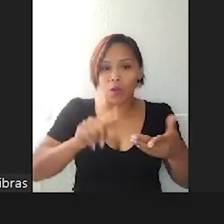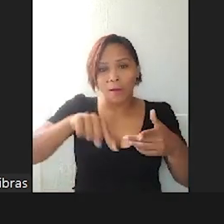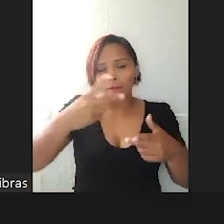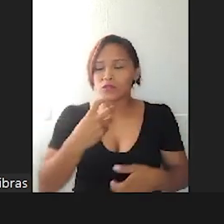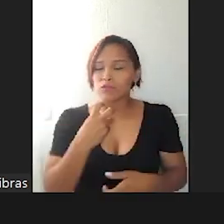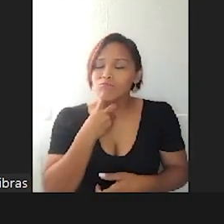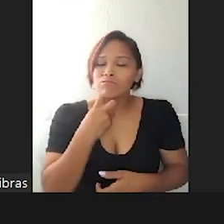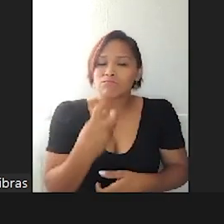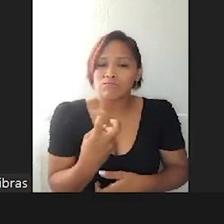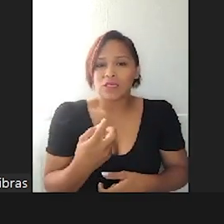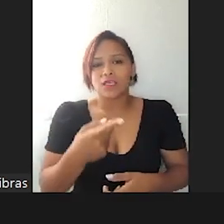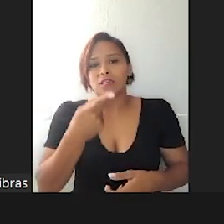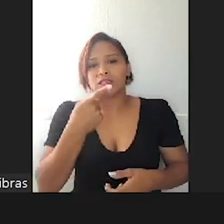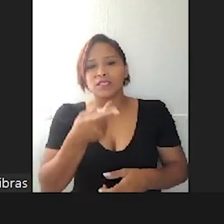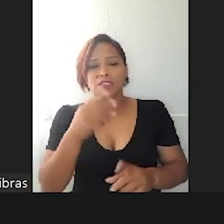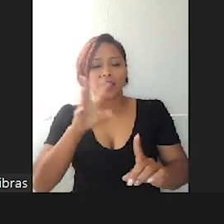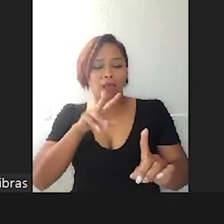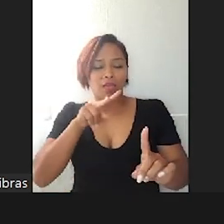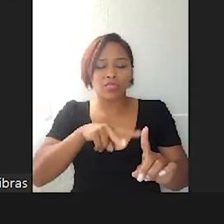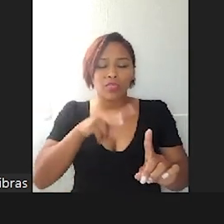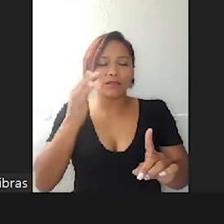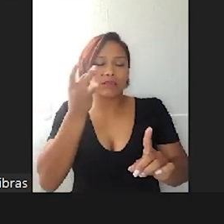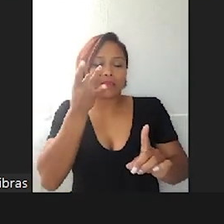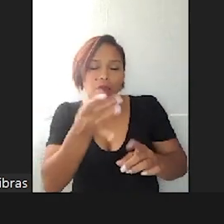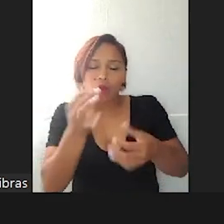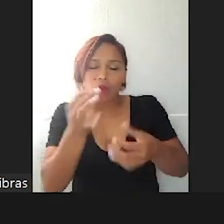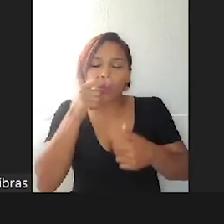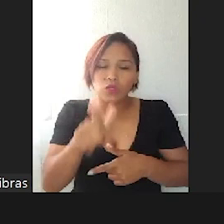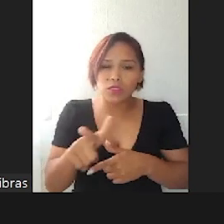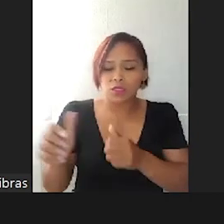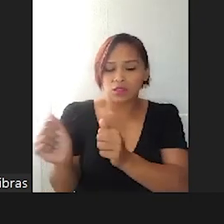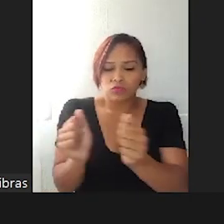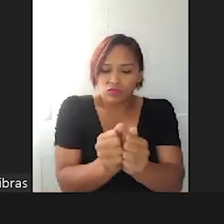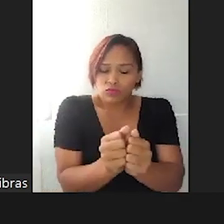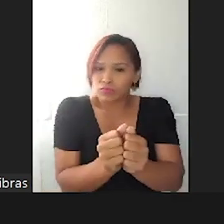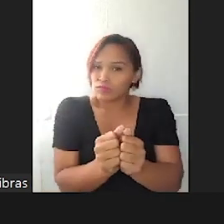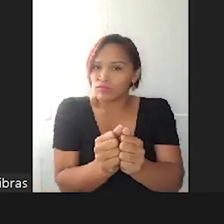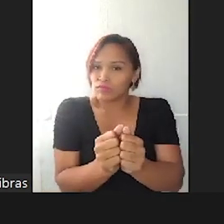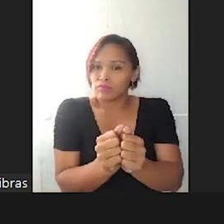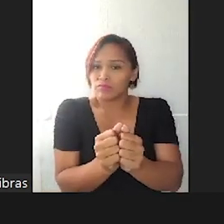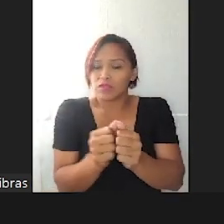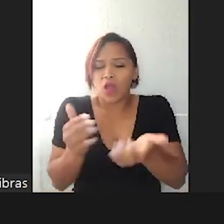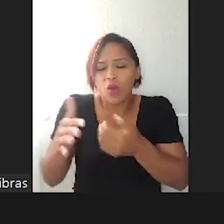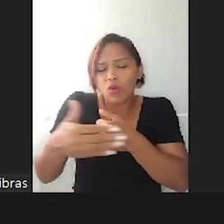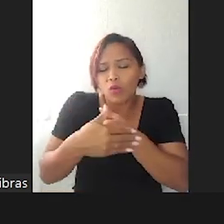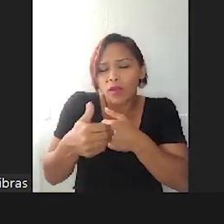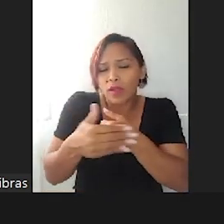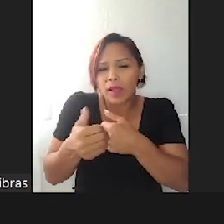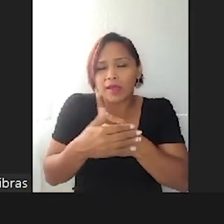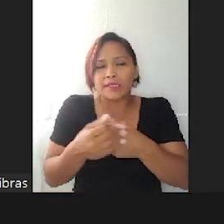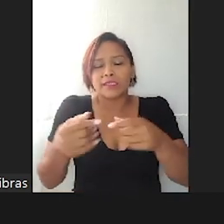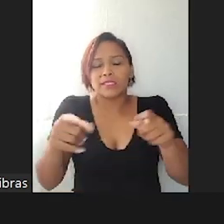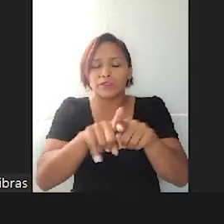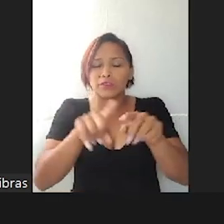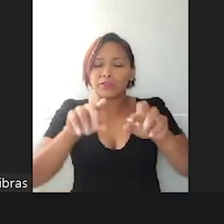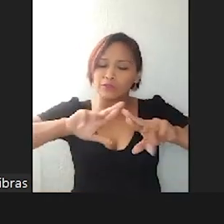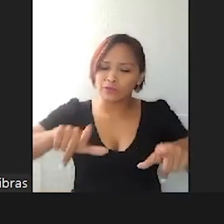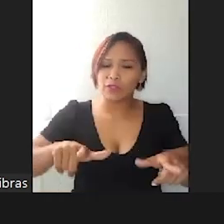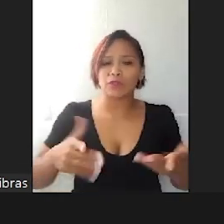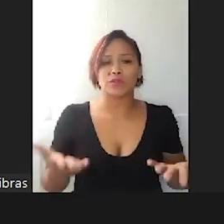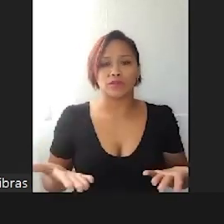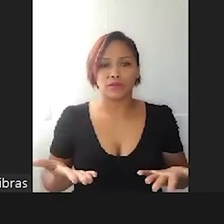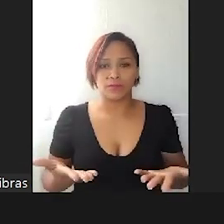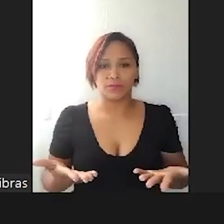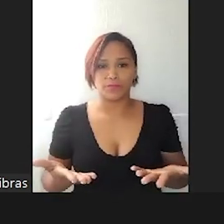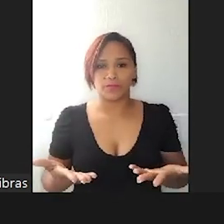se a mamãe não te deu atenção, se eu não conseguir acolher a tua agressividade. Quantas